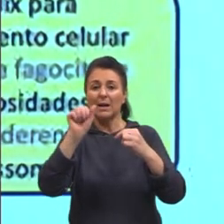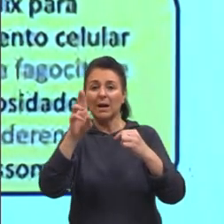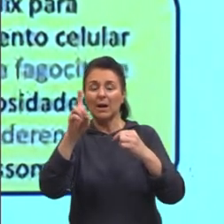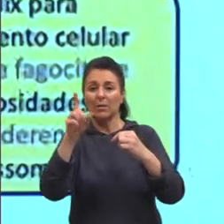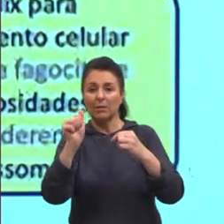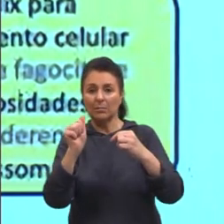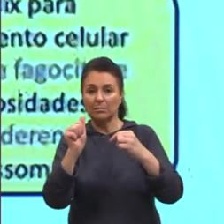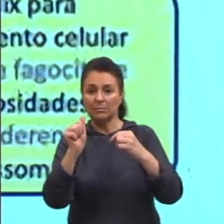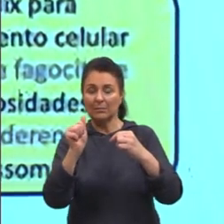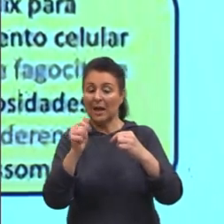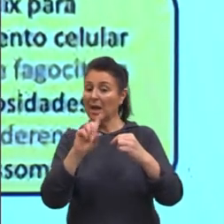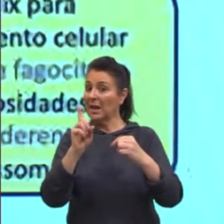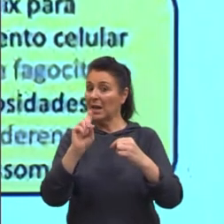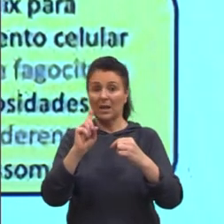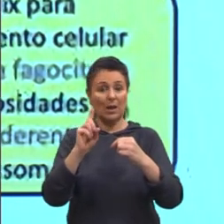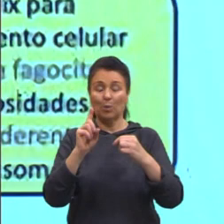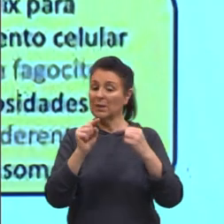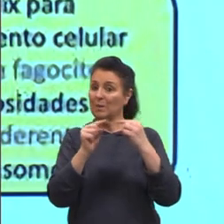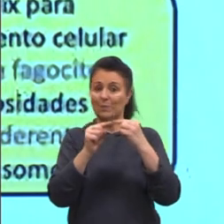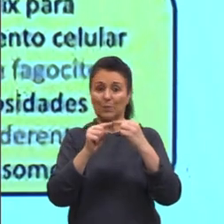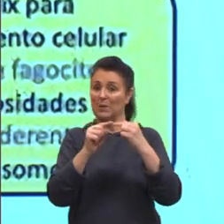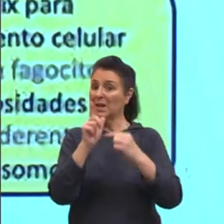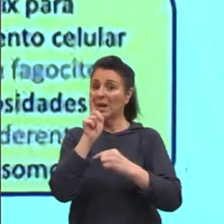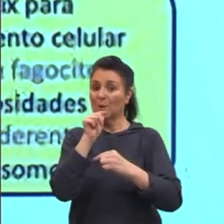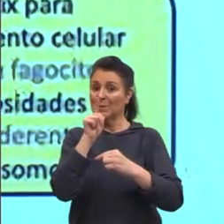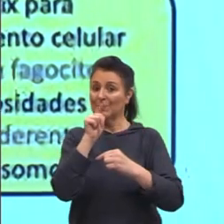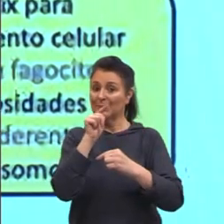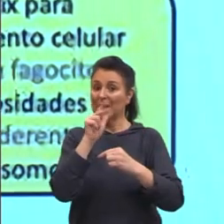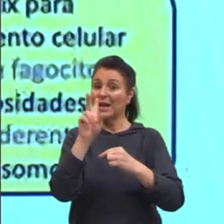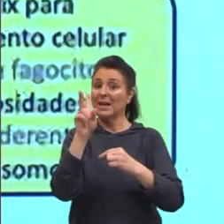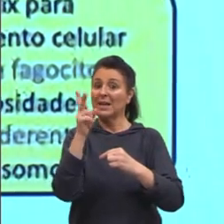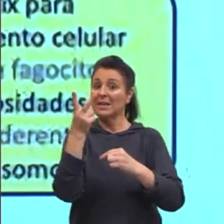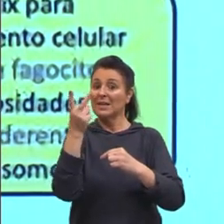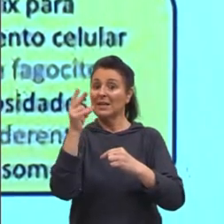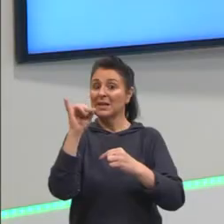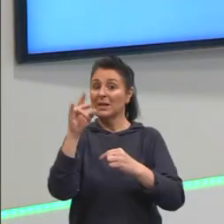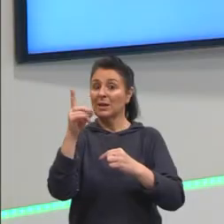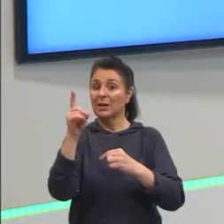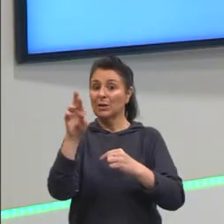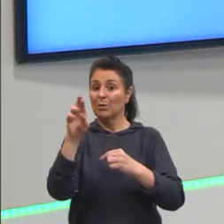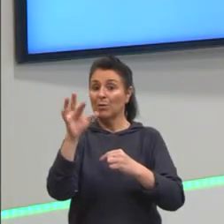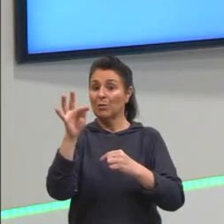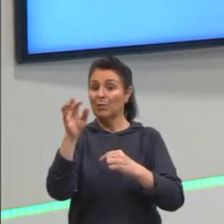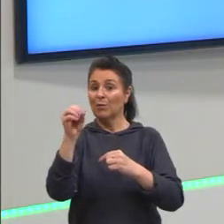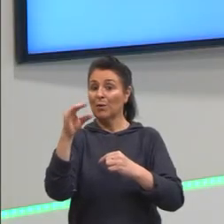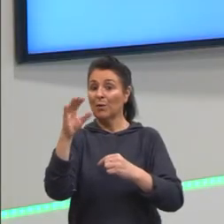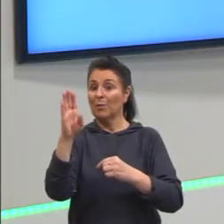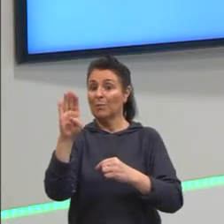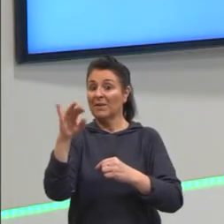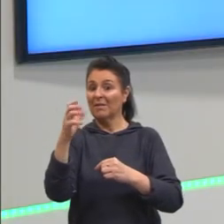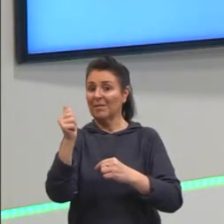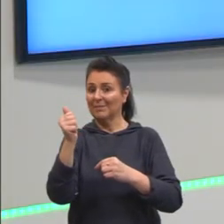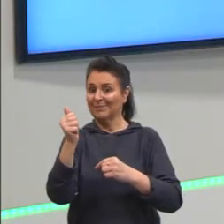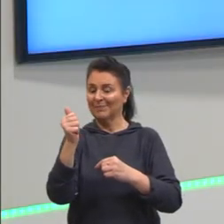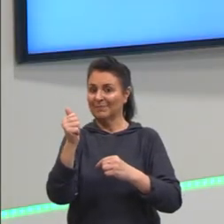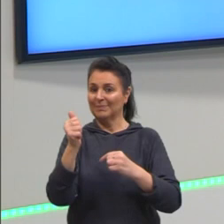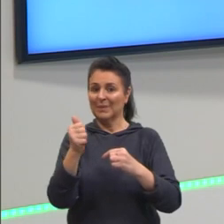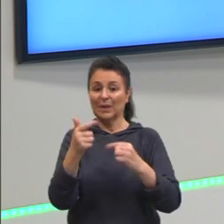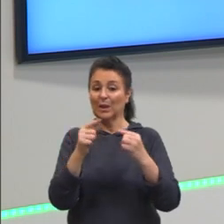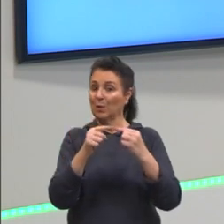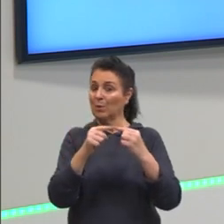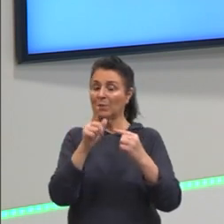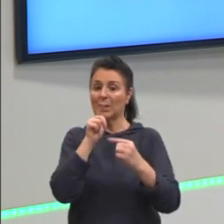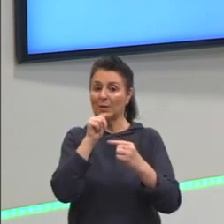é hidrofóbica. Essa não tem afinidade com a água. Então, isso se chama bicamada.